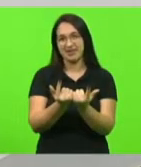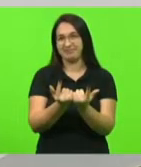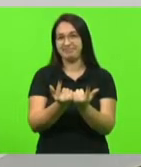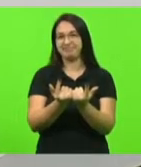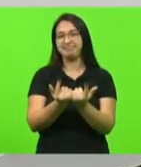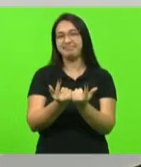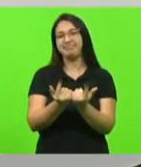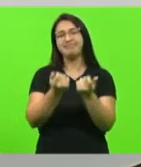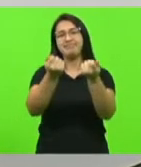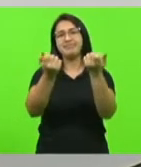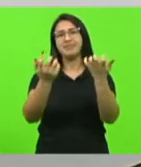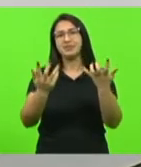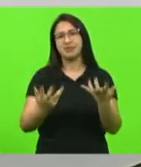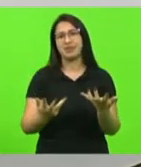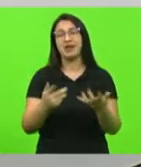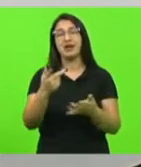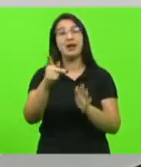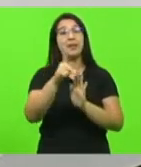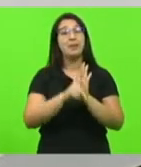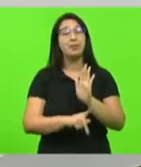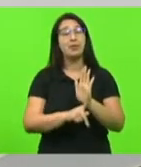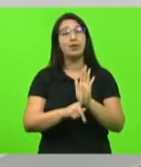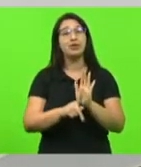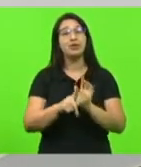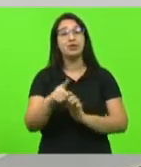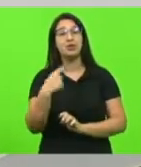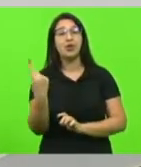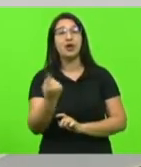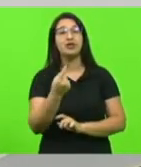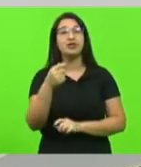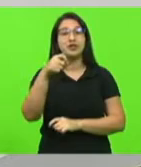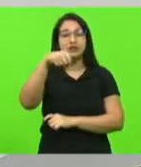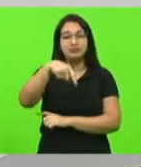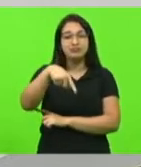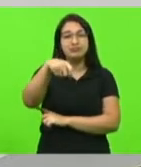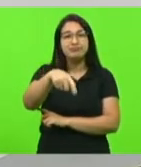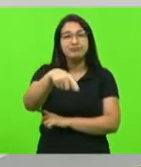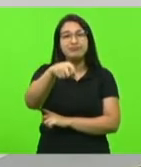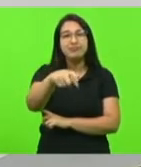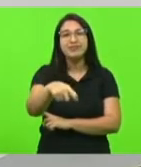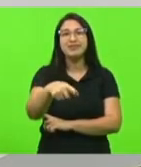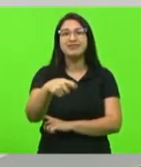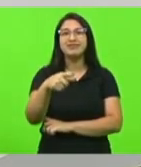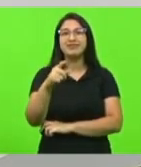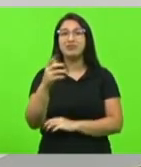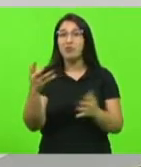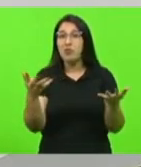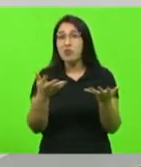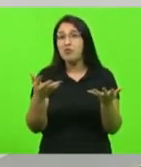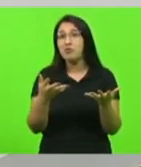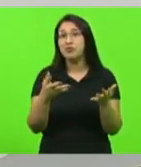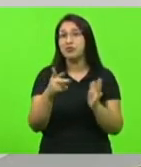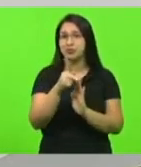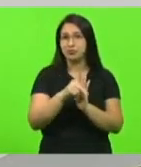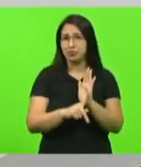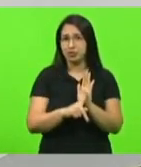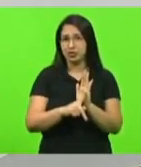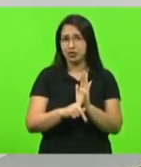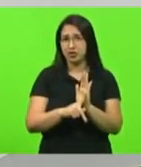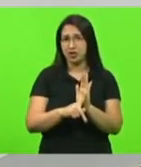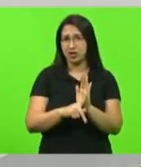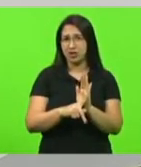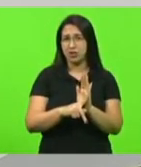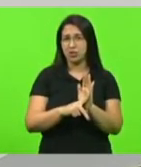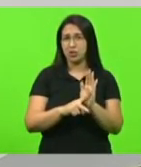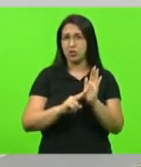dizer que esse projeto que a gente está plantando a sementinha hoje não é um projeto do sindalesc